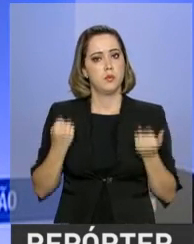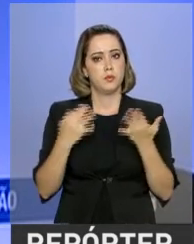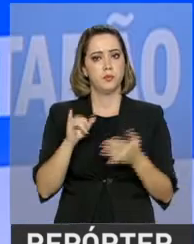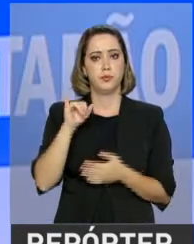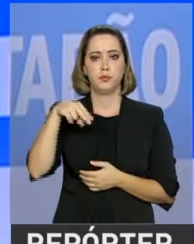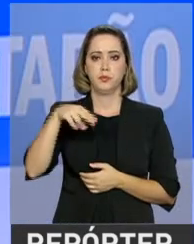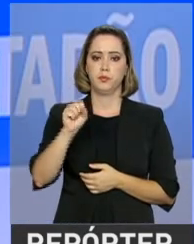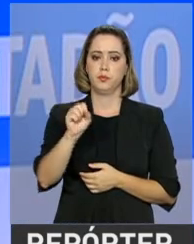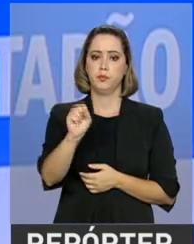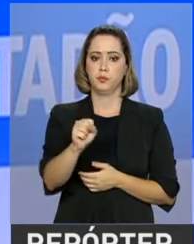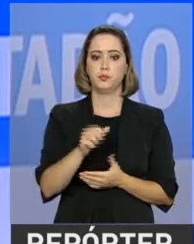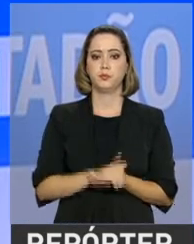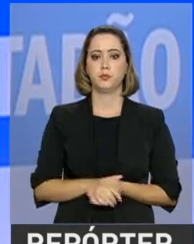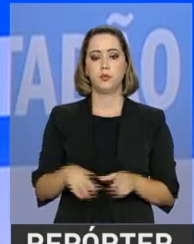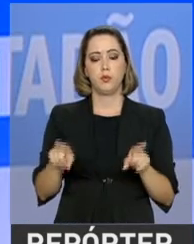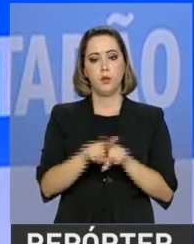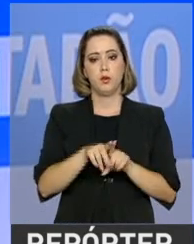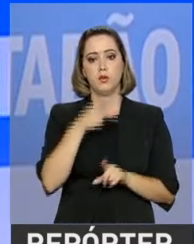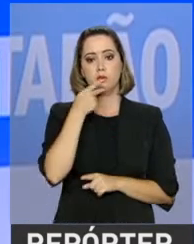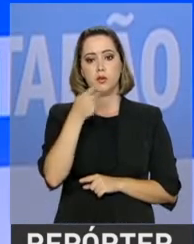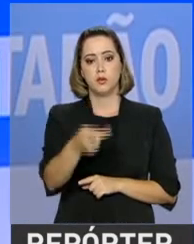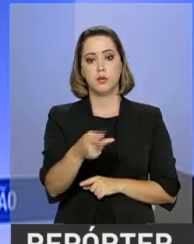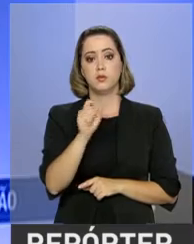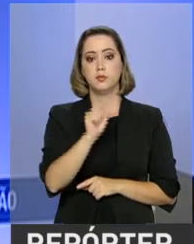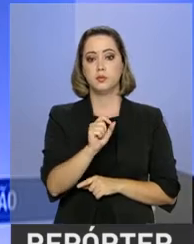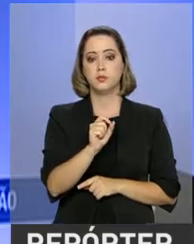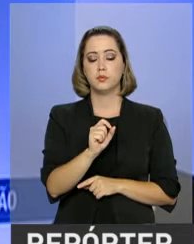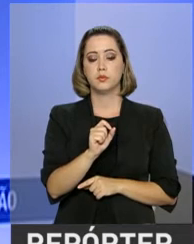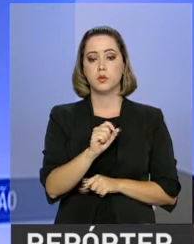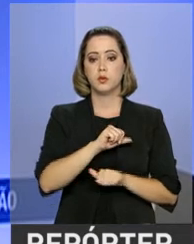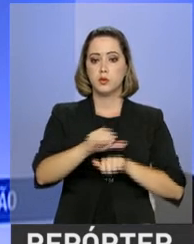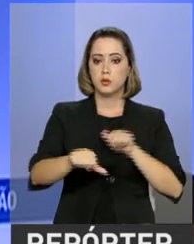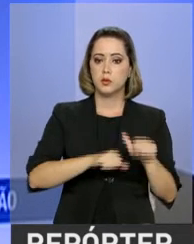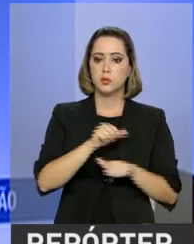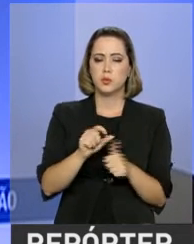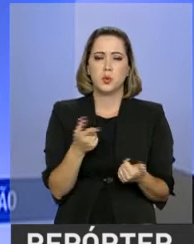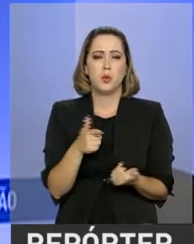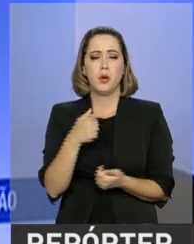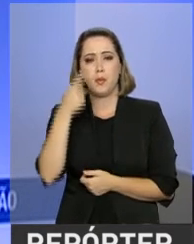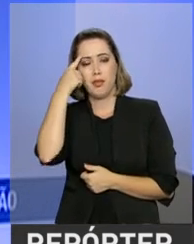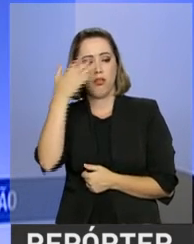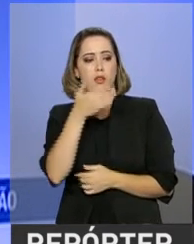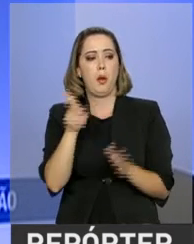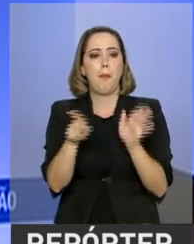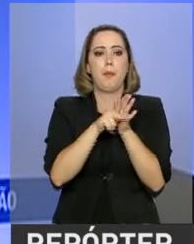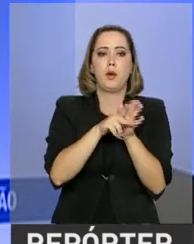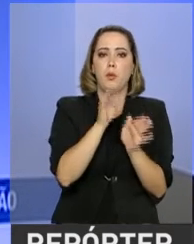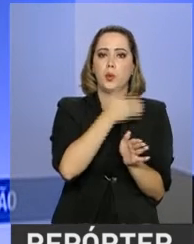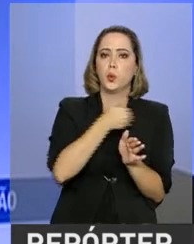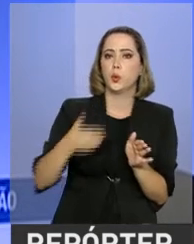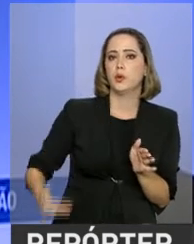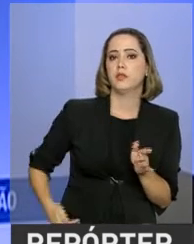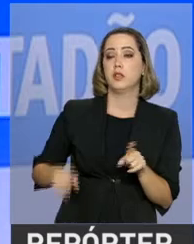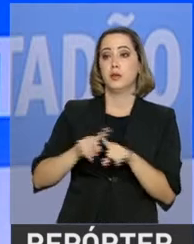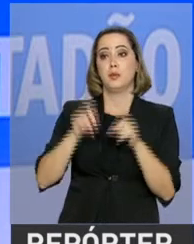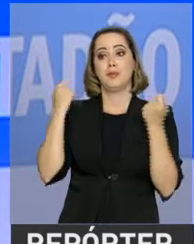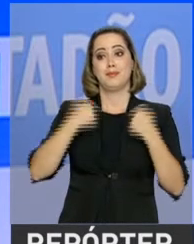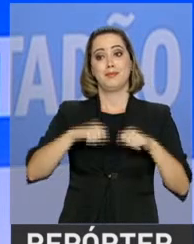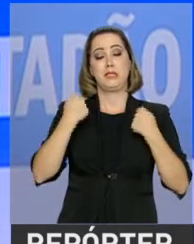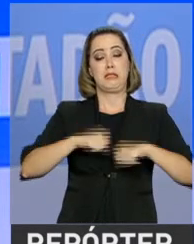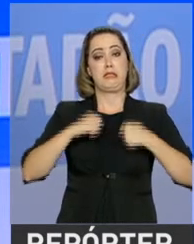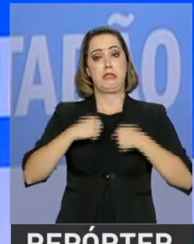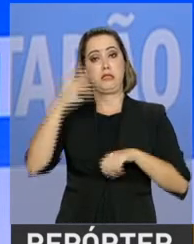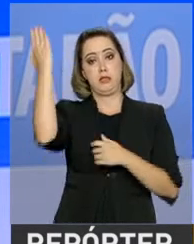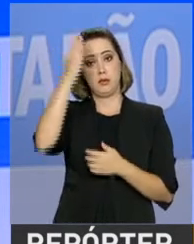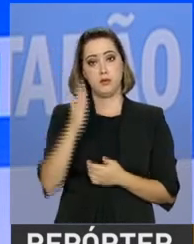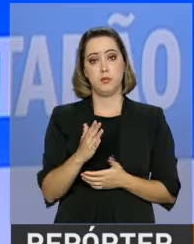Previdência. O ministro afirmou ainda que mudar o regime previdenciário não é uma ideia de governo, mas uma necessidade do país. Porque